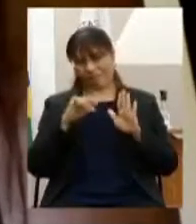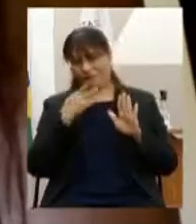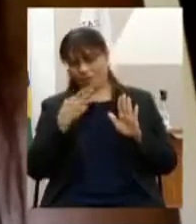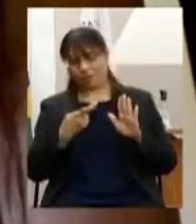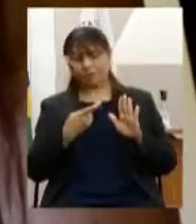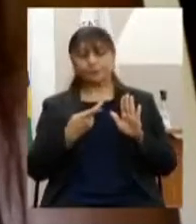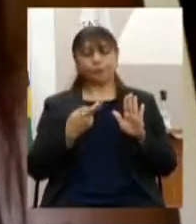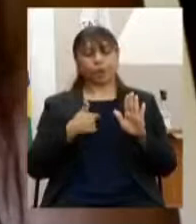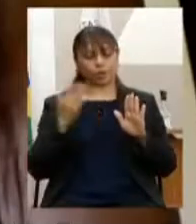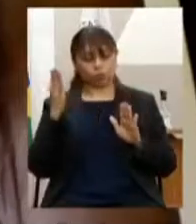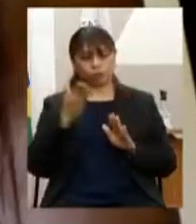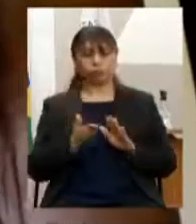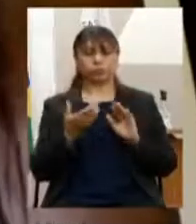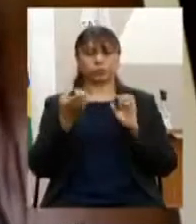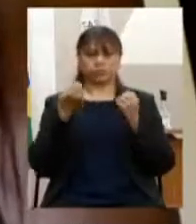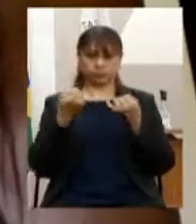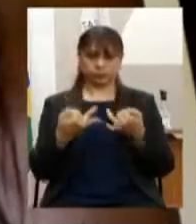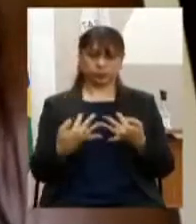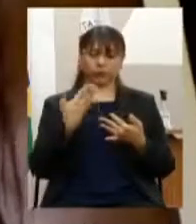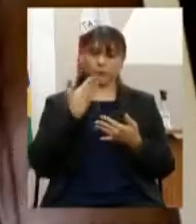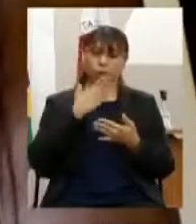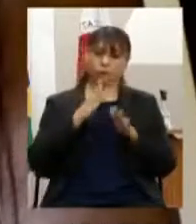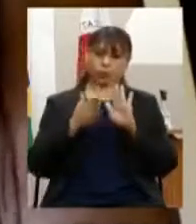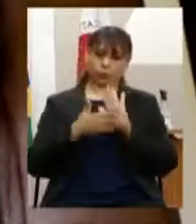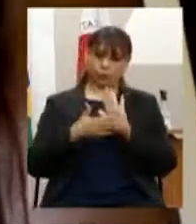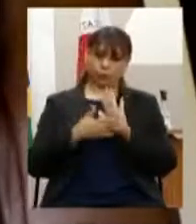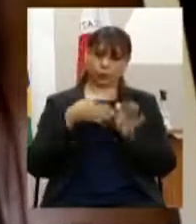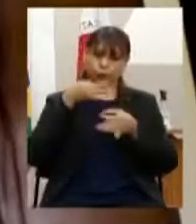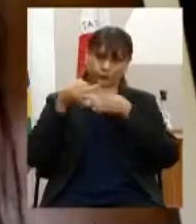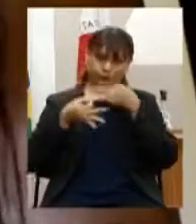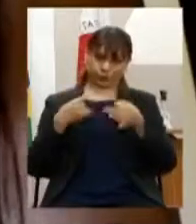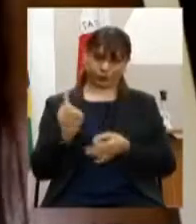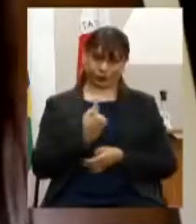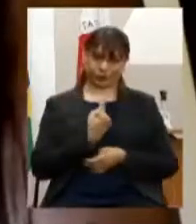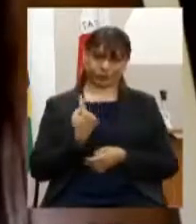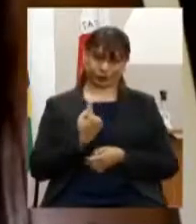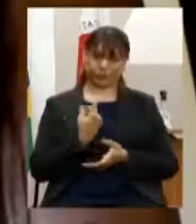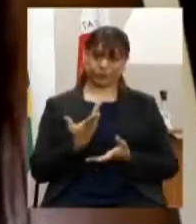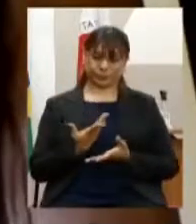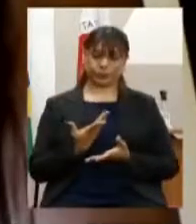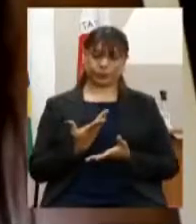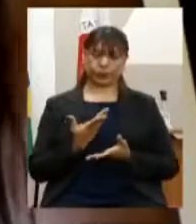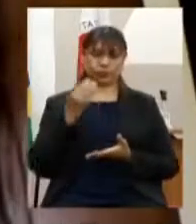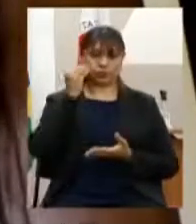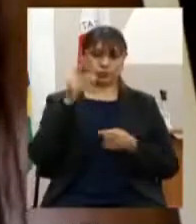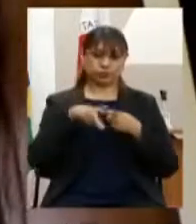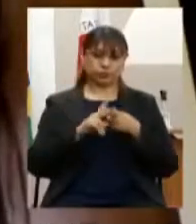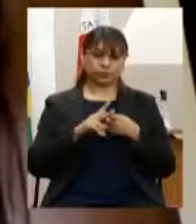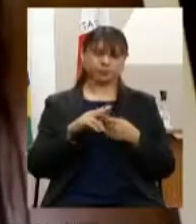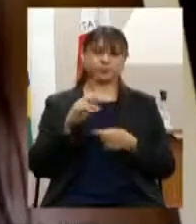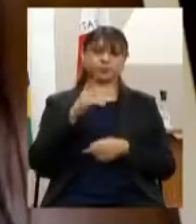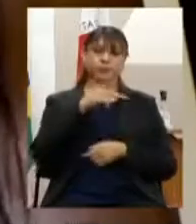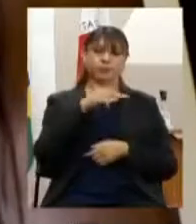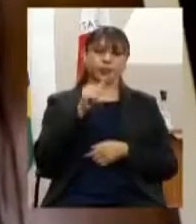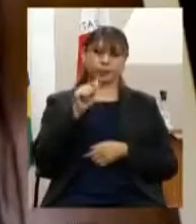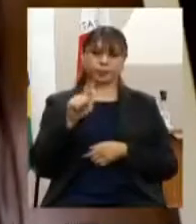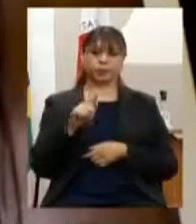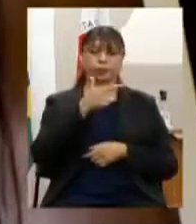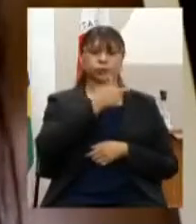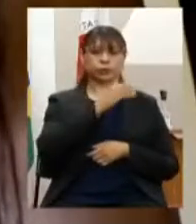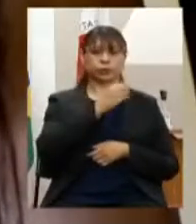passar logo para a apresentação das nossas sugestões de alteração no PPAG 2020